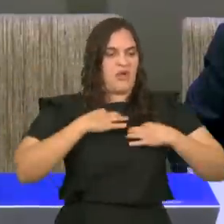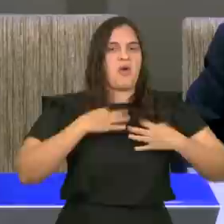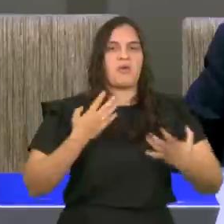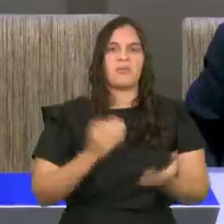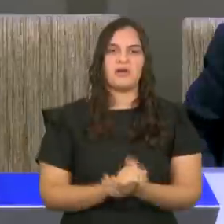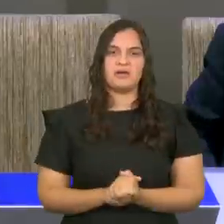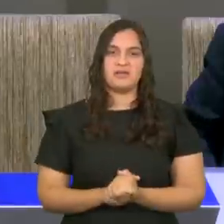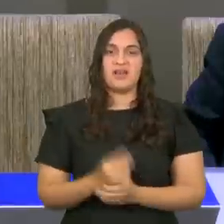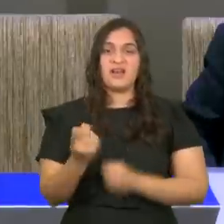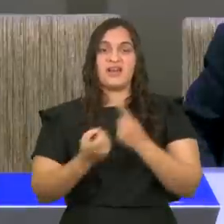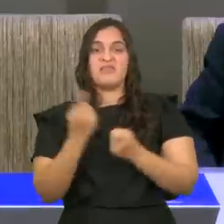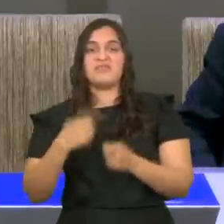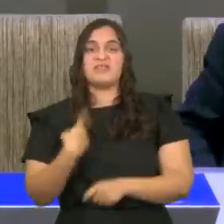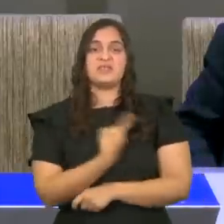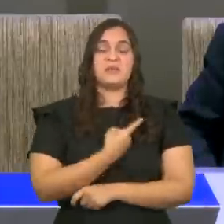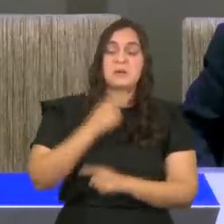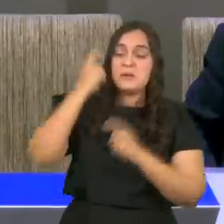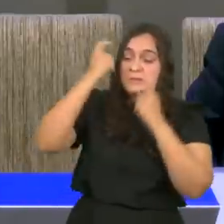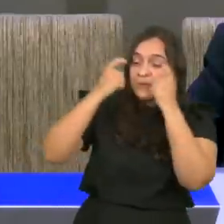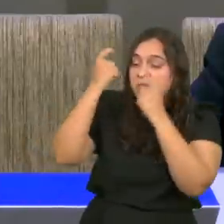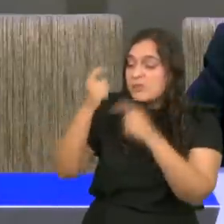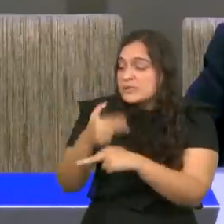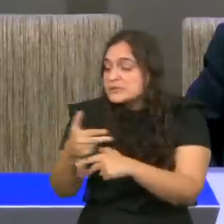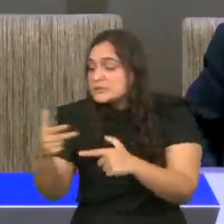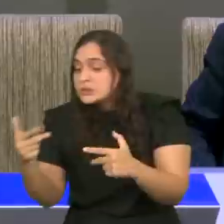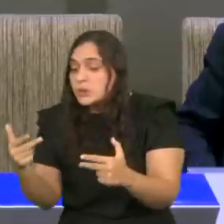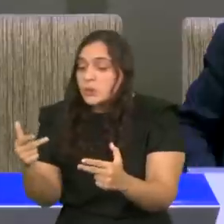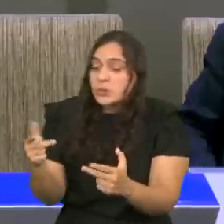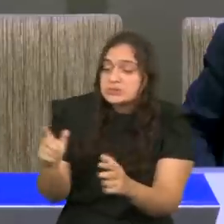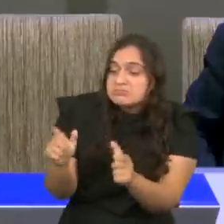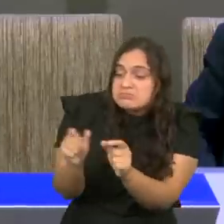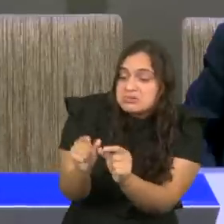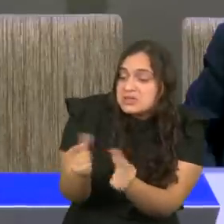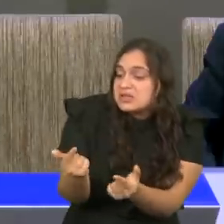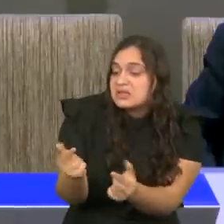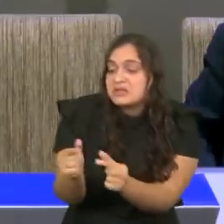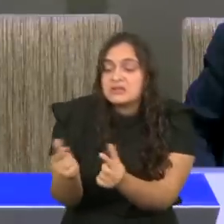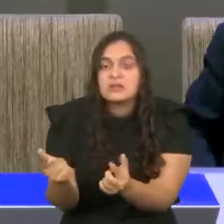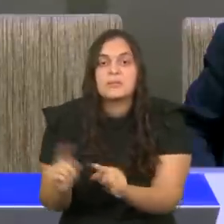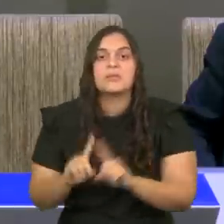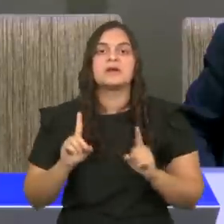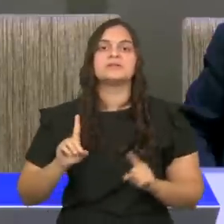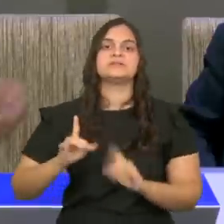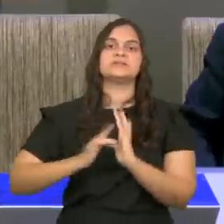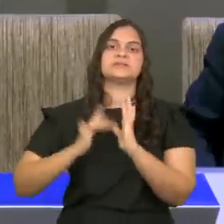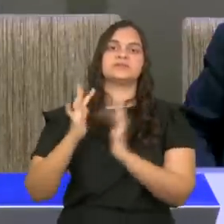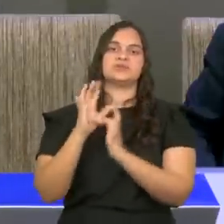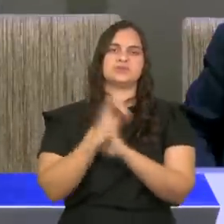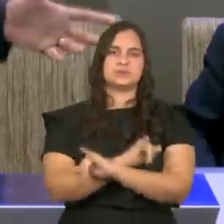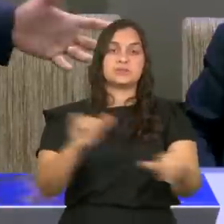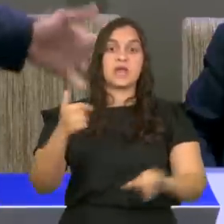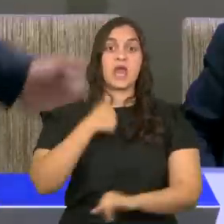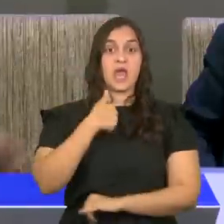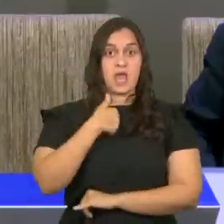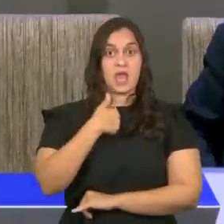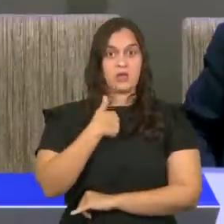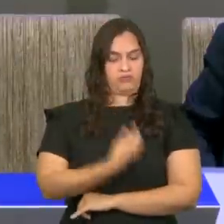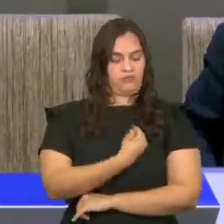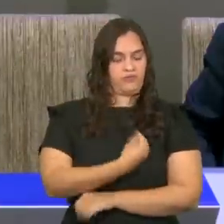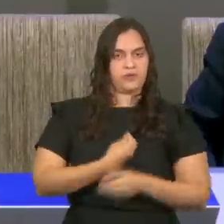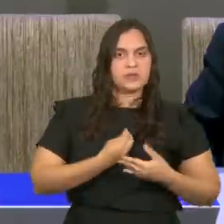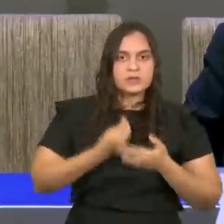com coisas ínfimas, coisas superficiais, mas Jesus está dizendo, eu estou te dando vida.